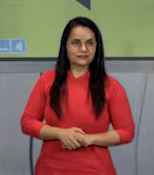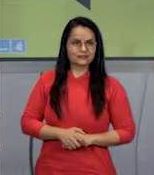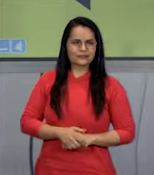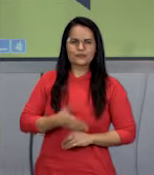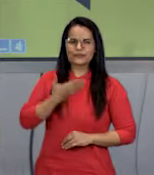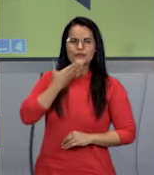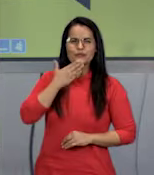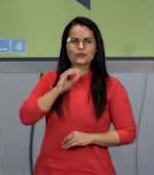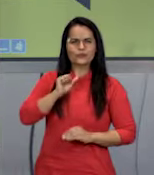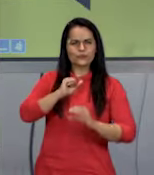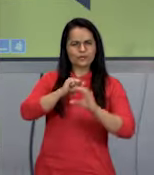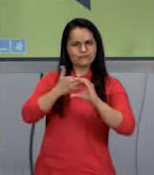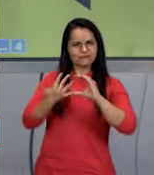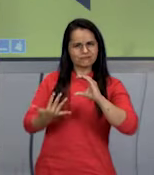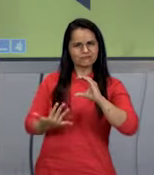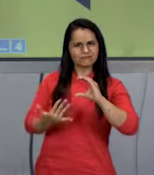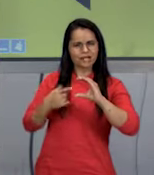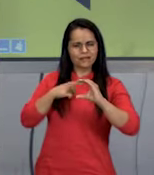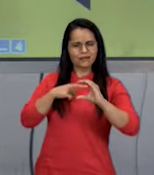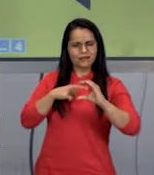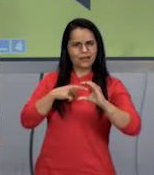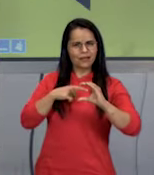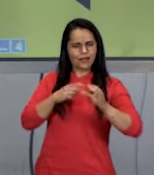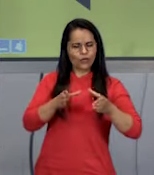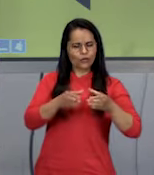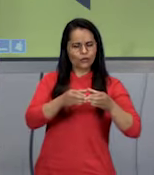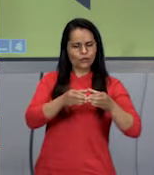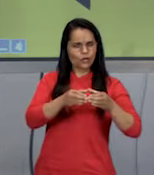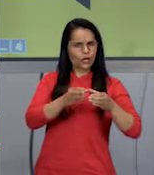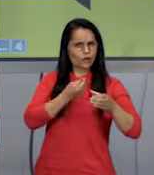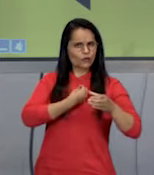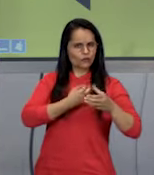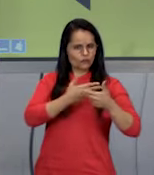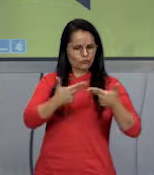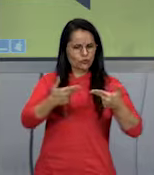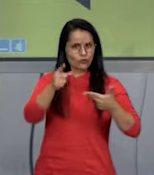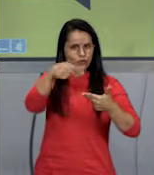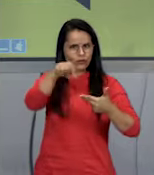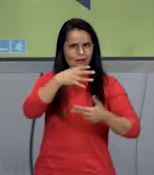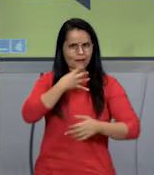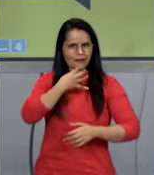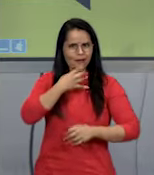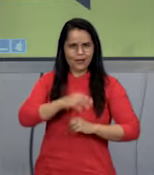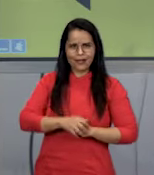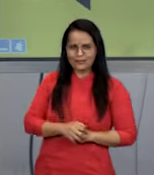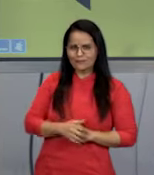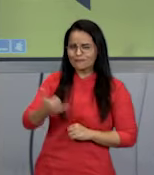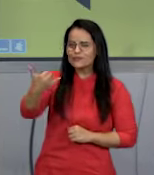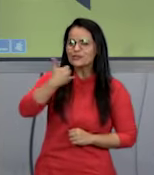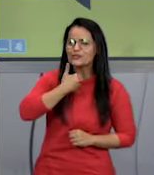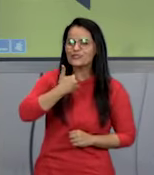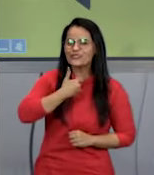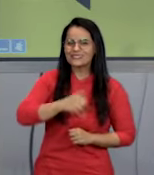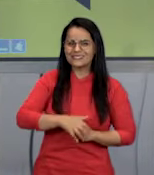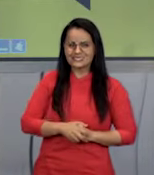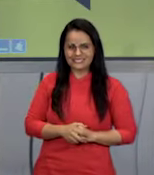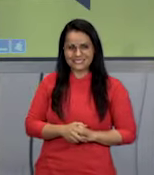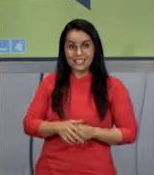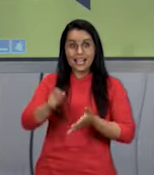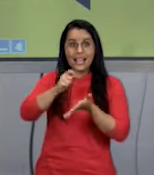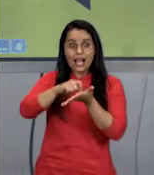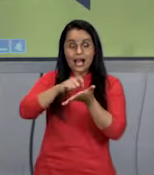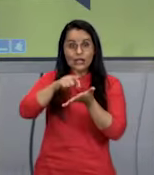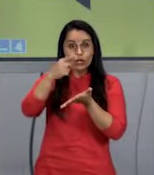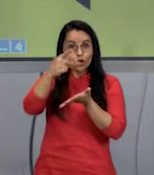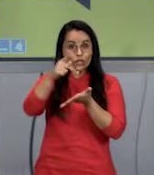Quais são as características dos seres vivos que vocês conhecem? Conta para a gente e anota